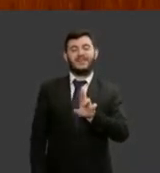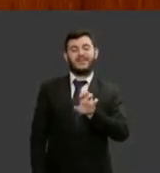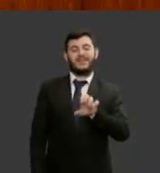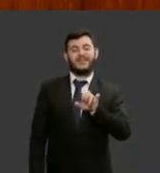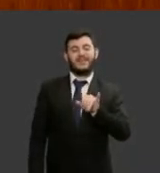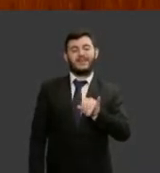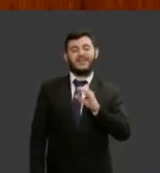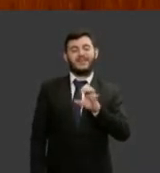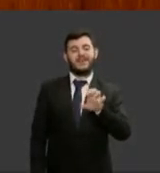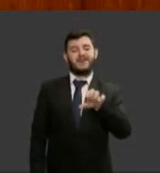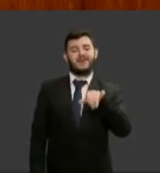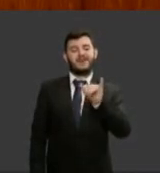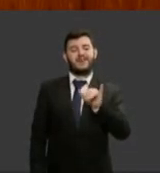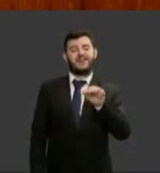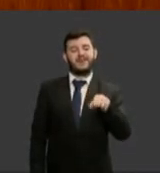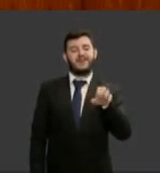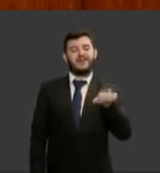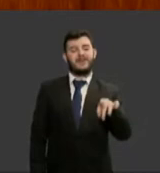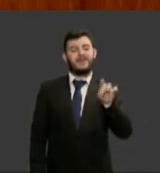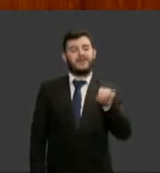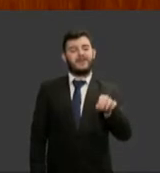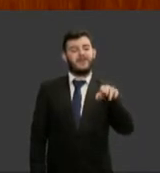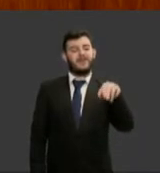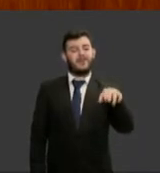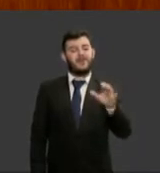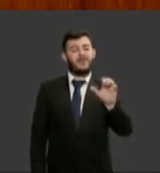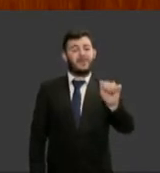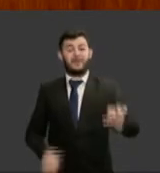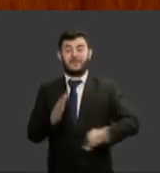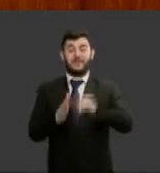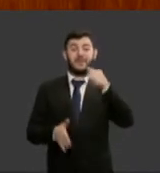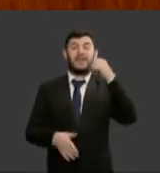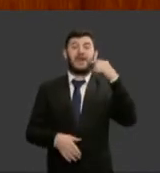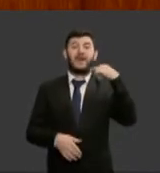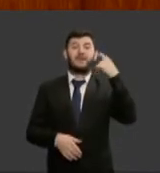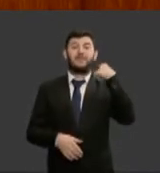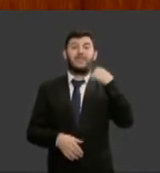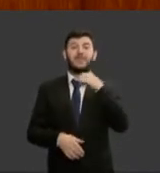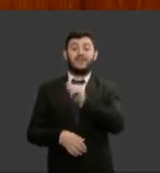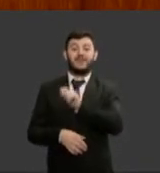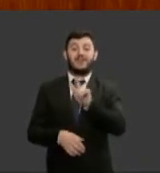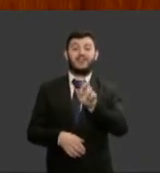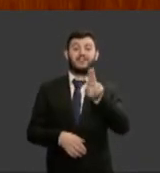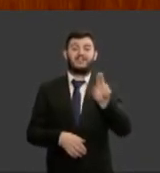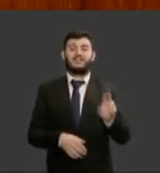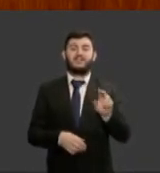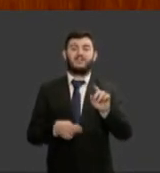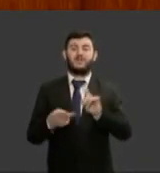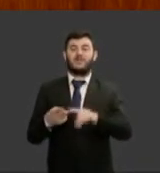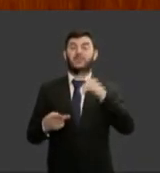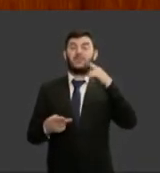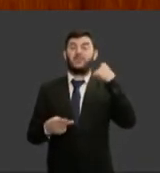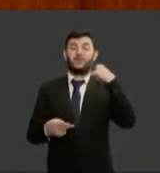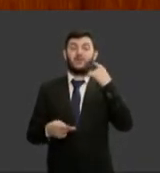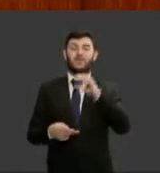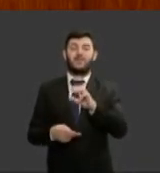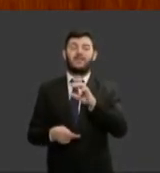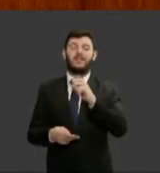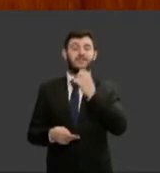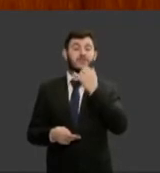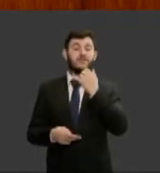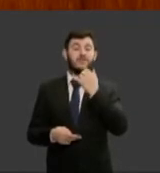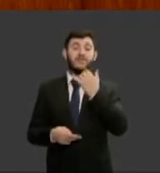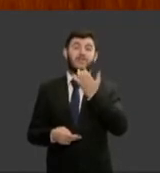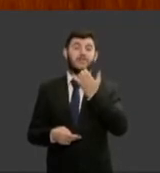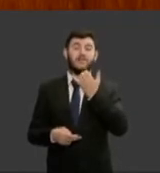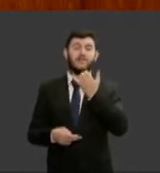advogada geral da União a doutora Cristina Machado foi procuradora geral junto ao Tribunal de